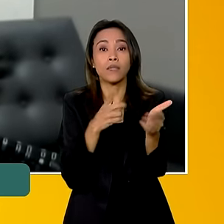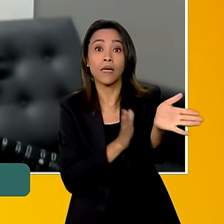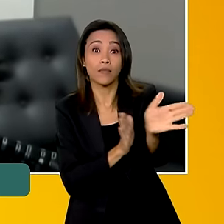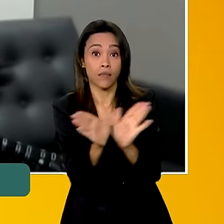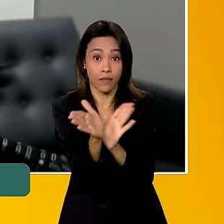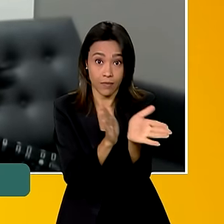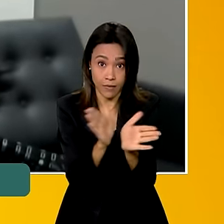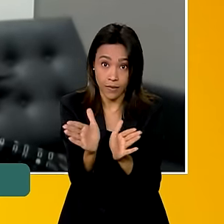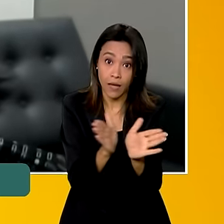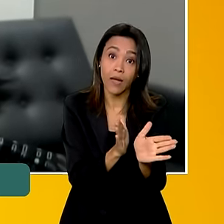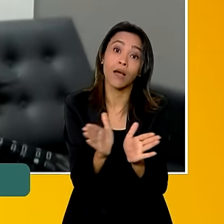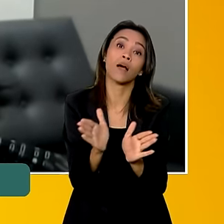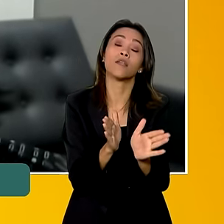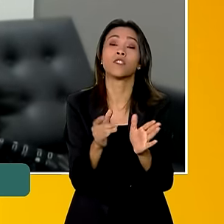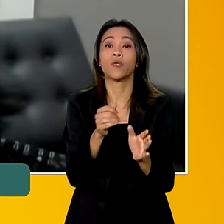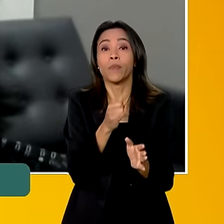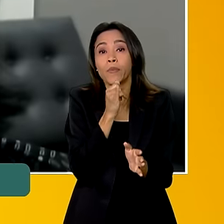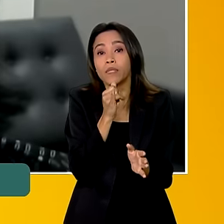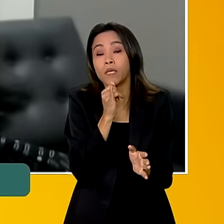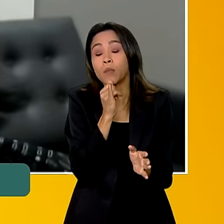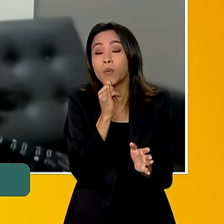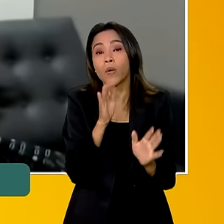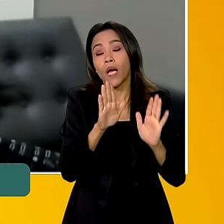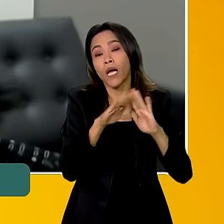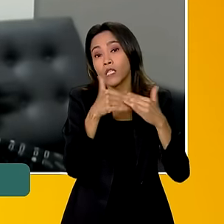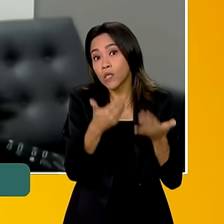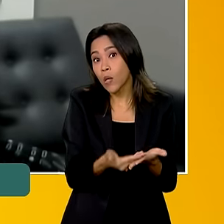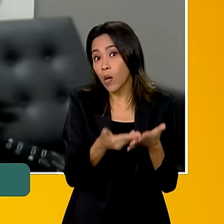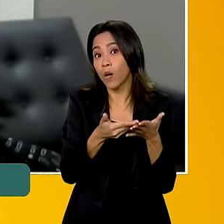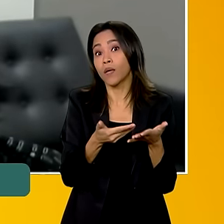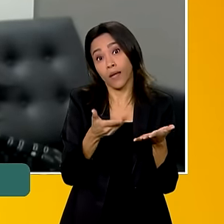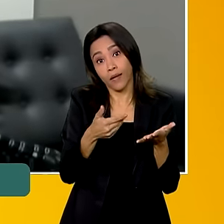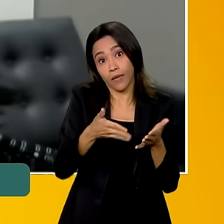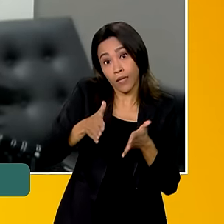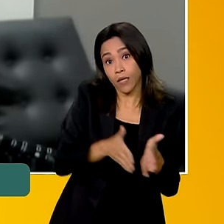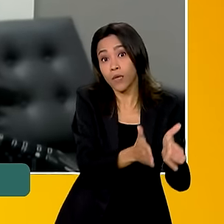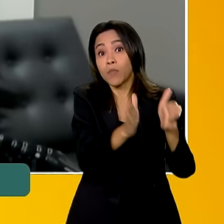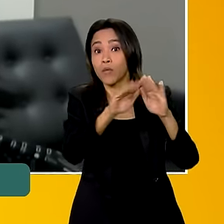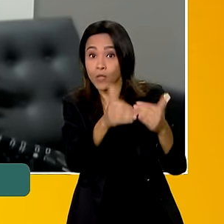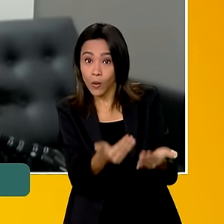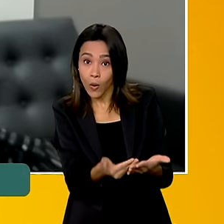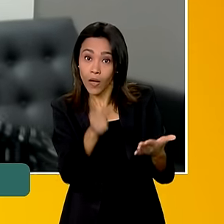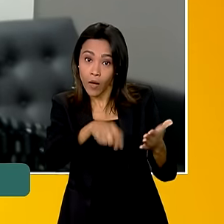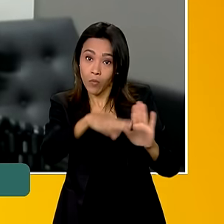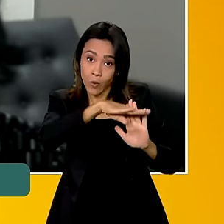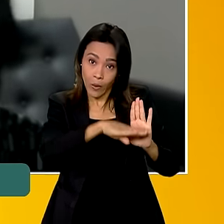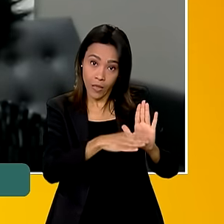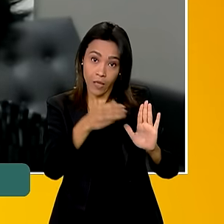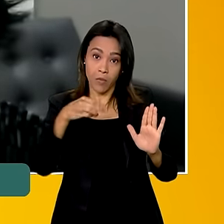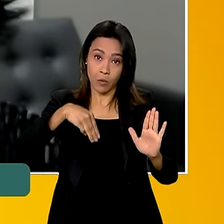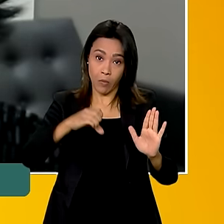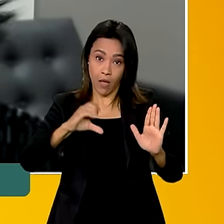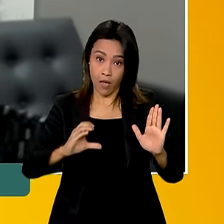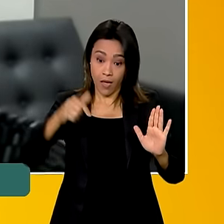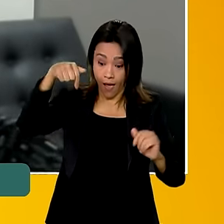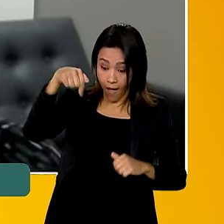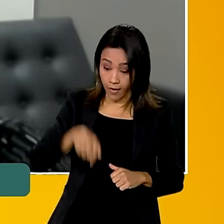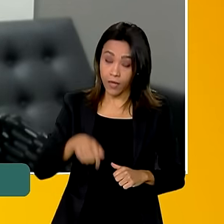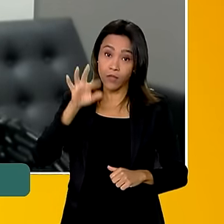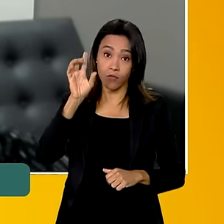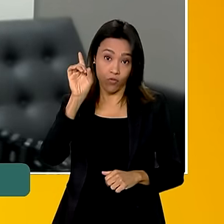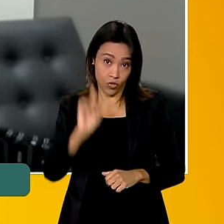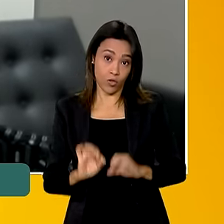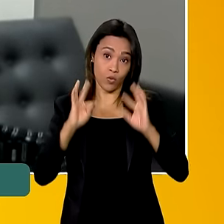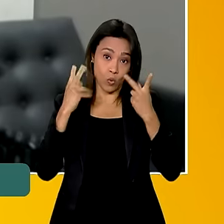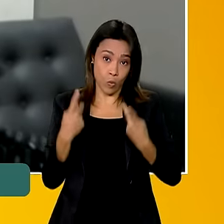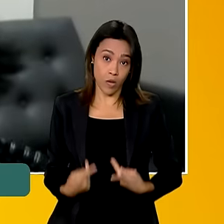programa Caminho da Escola, do MEC, a gente tem então aqui no Ministério dos Direitos Humanos o monitoramento de cada ação.